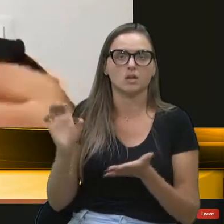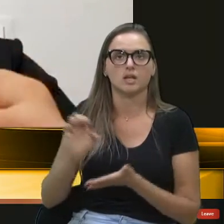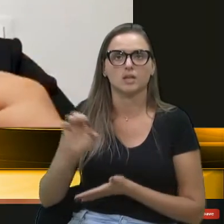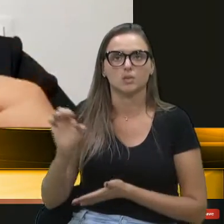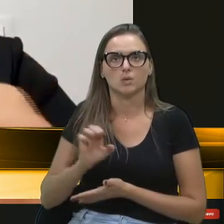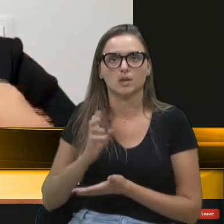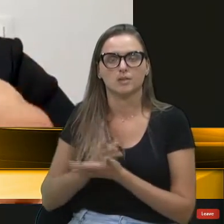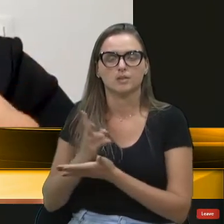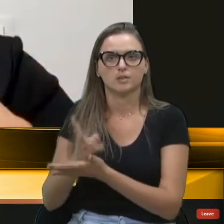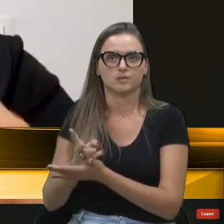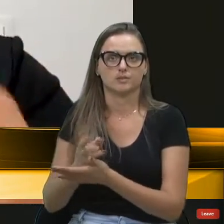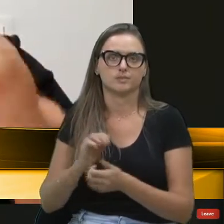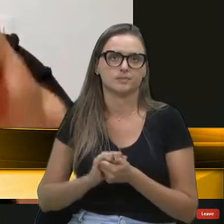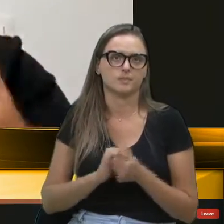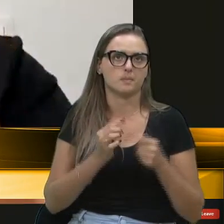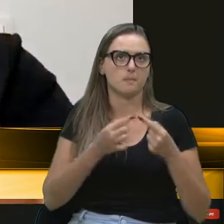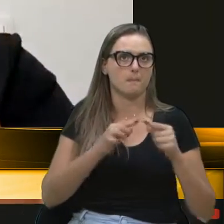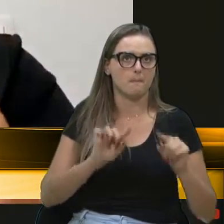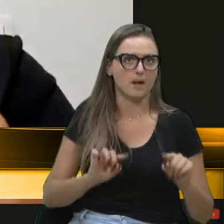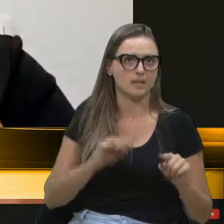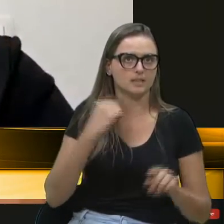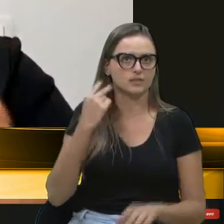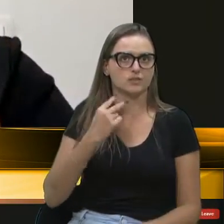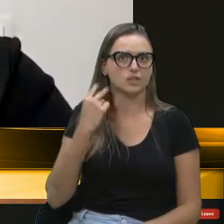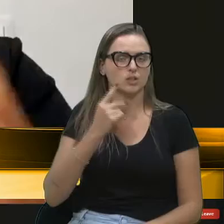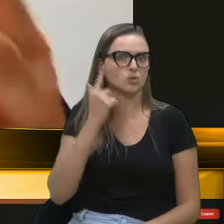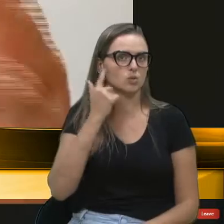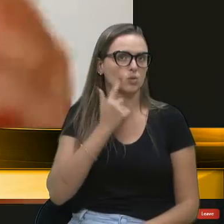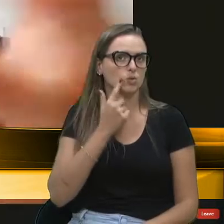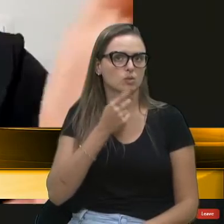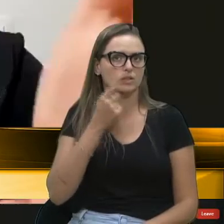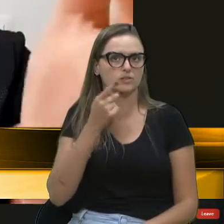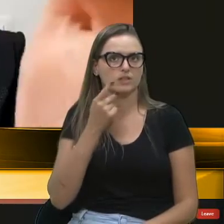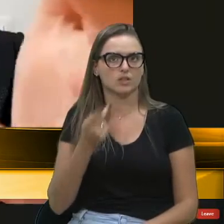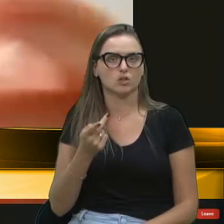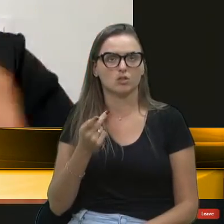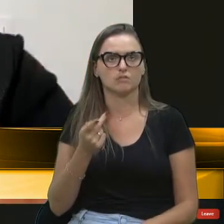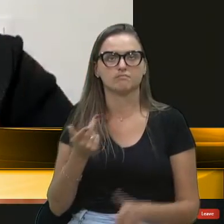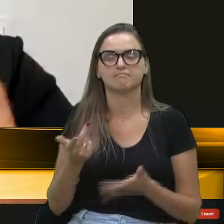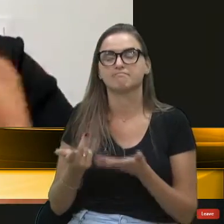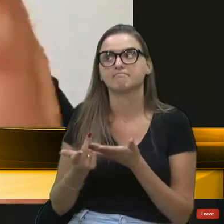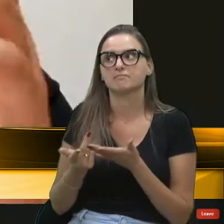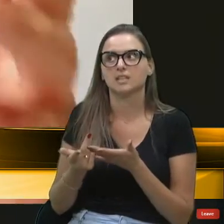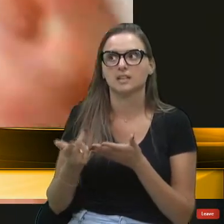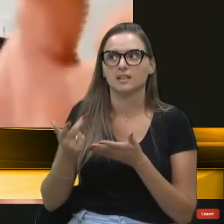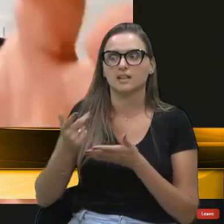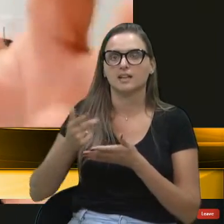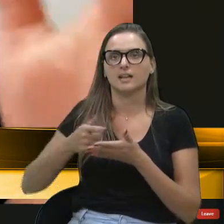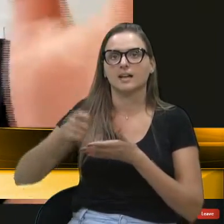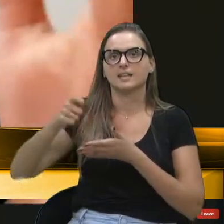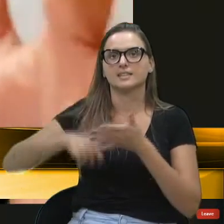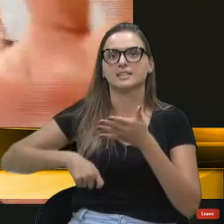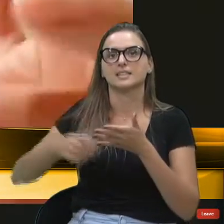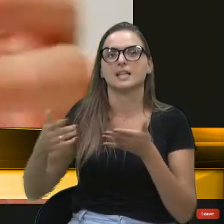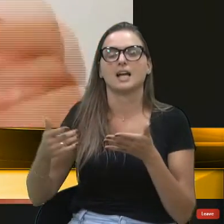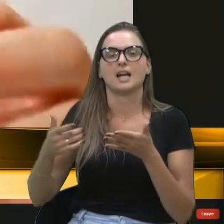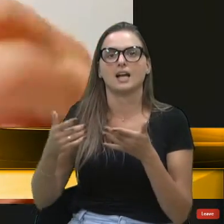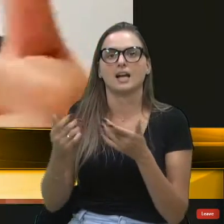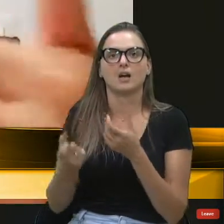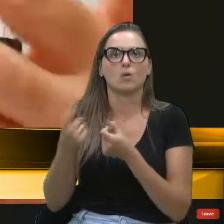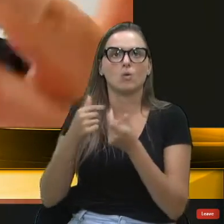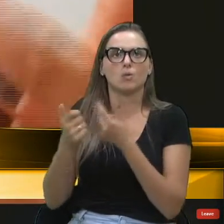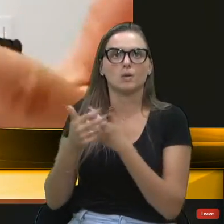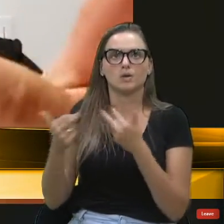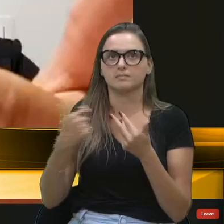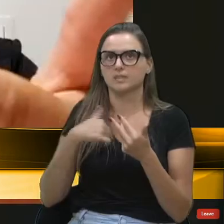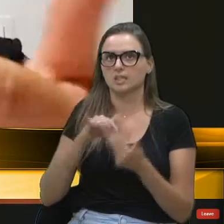sequência. Agora, o vereador Lucas falou a questão do cheque em branco. Eu acho muito interessante essa fala, o cheque em branco. Eu não